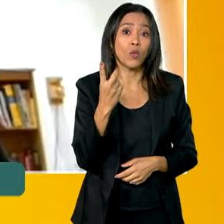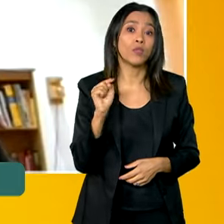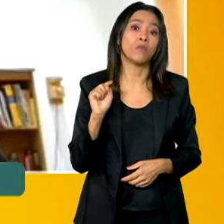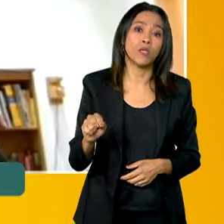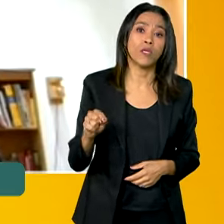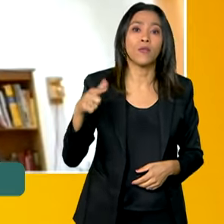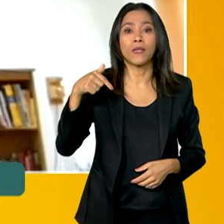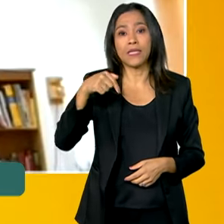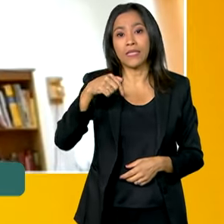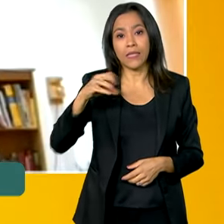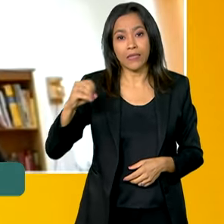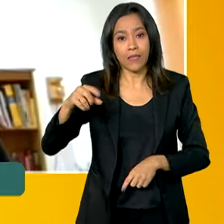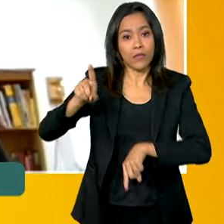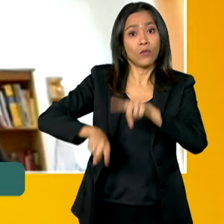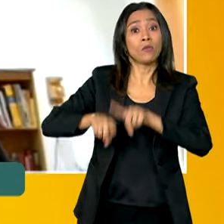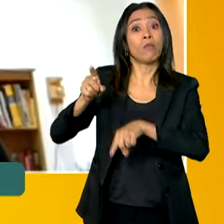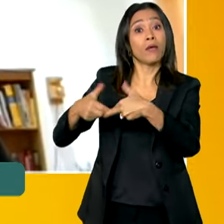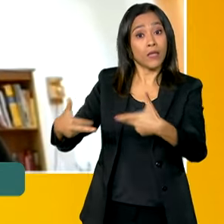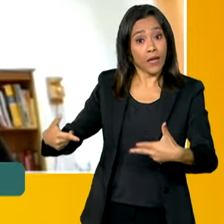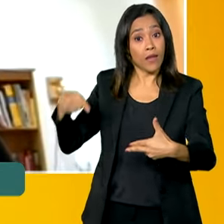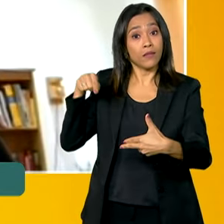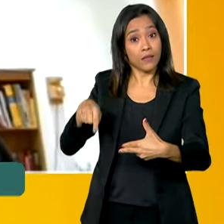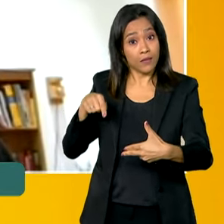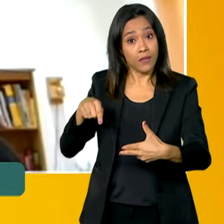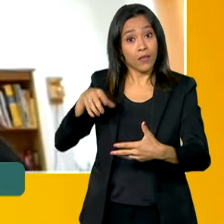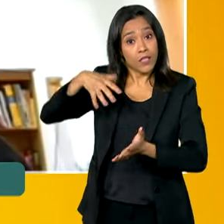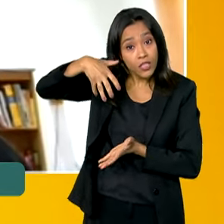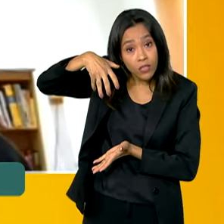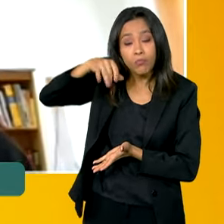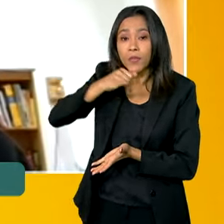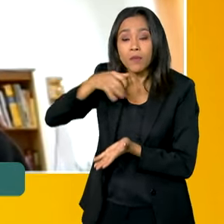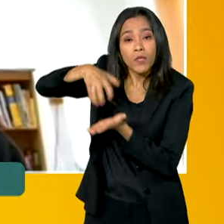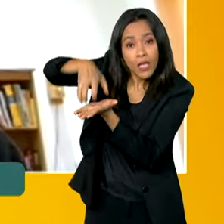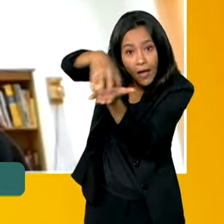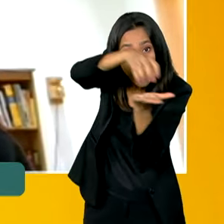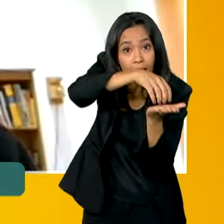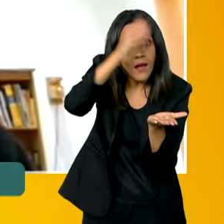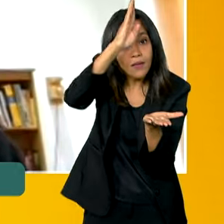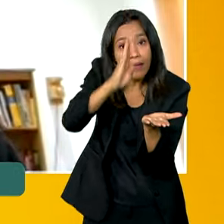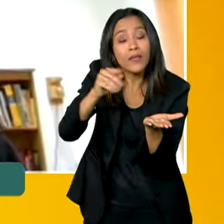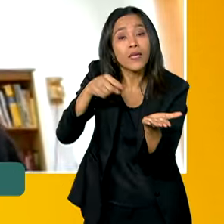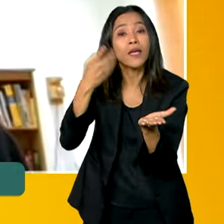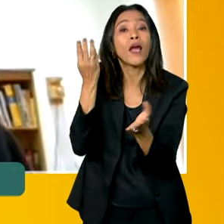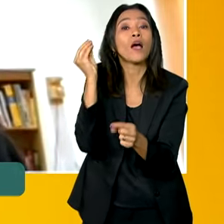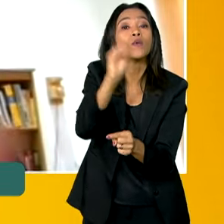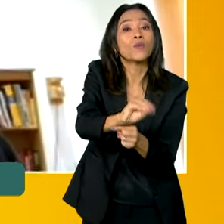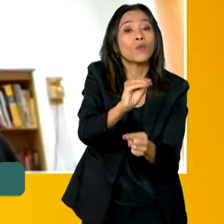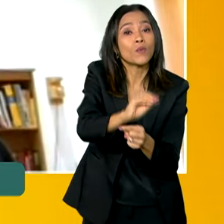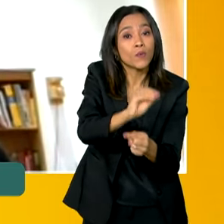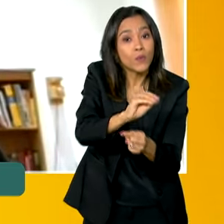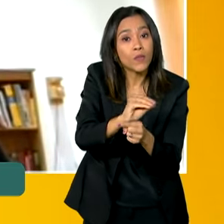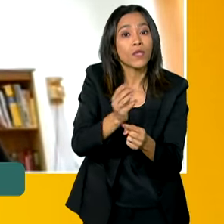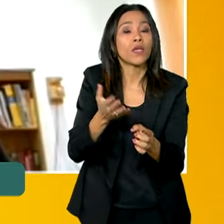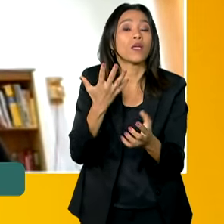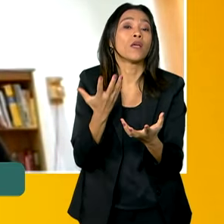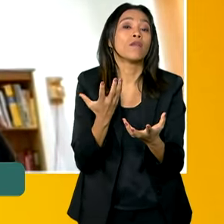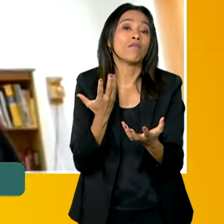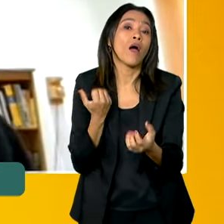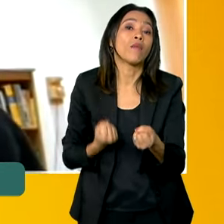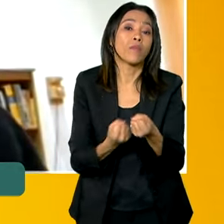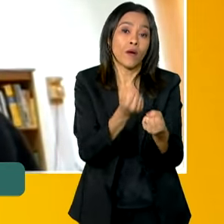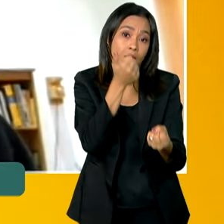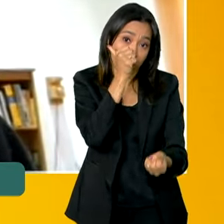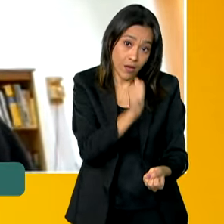equipamentos que acolhem mulheres em situação de violência no Brasil todo. Então são essas algumas das ações